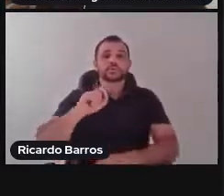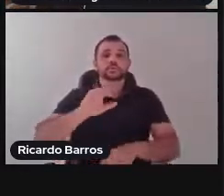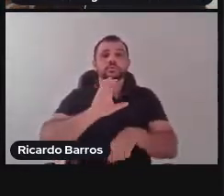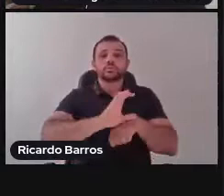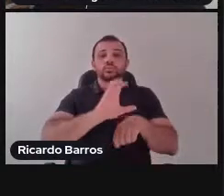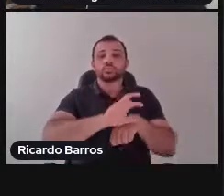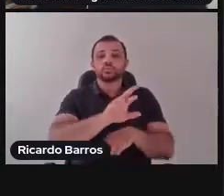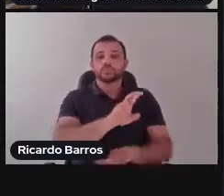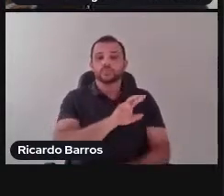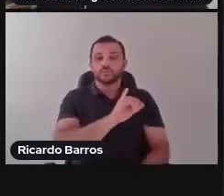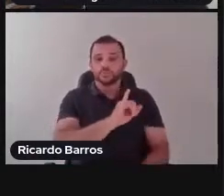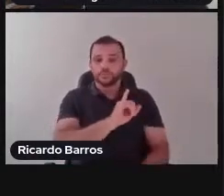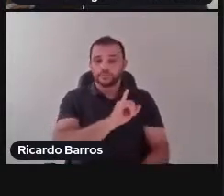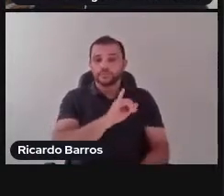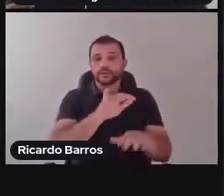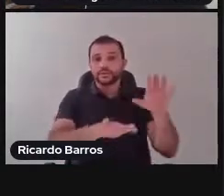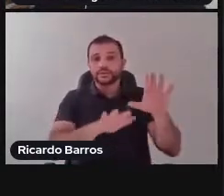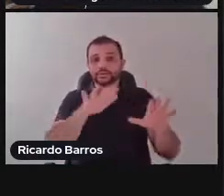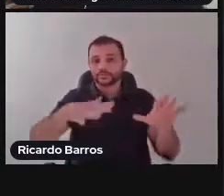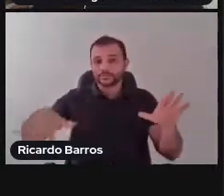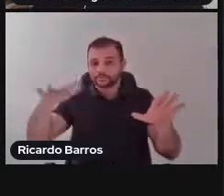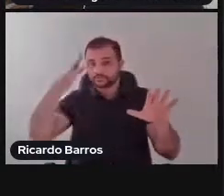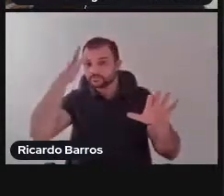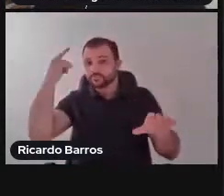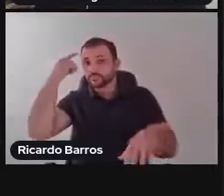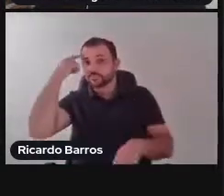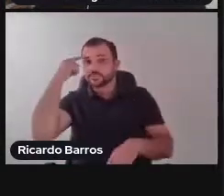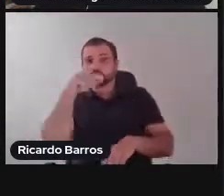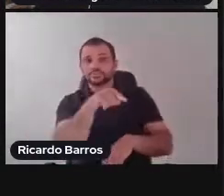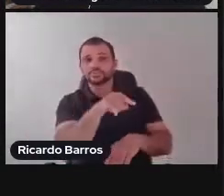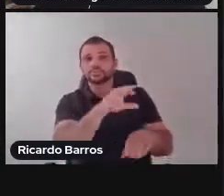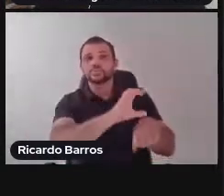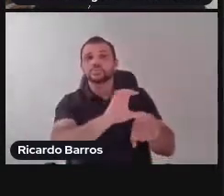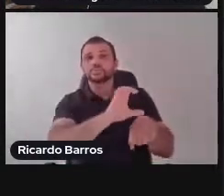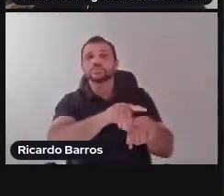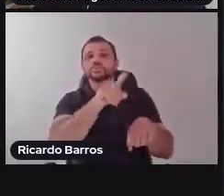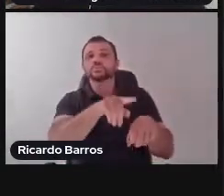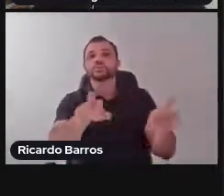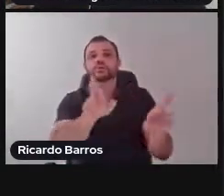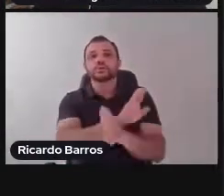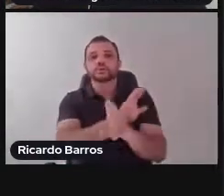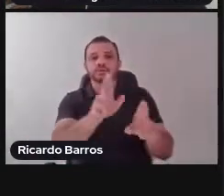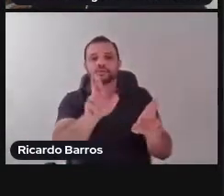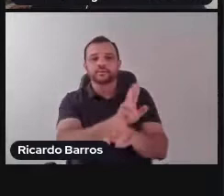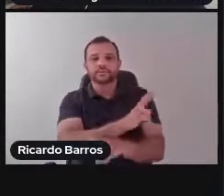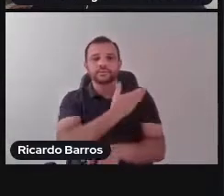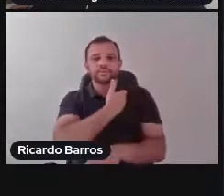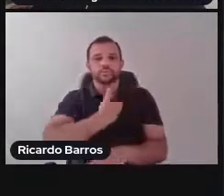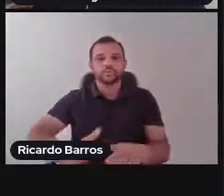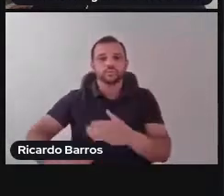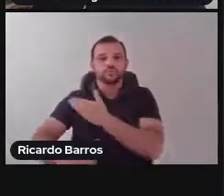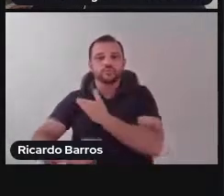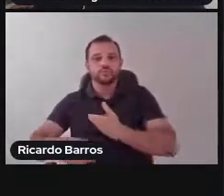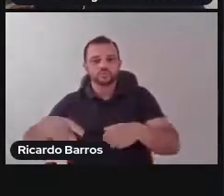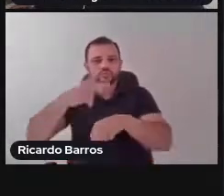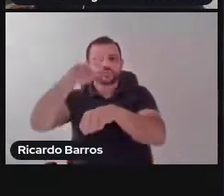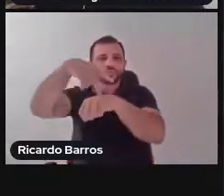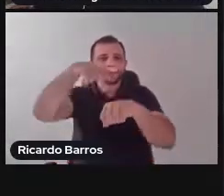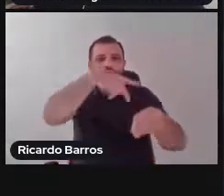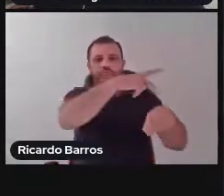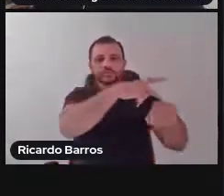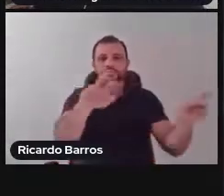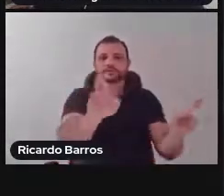RI apenas lida com as relações entre estados. O nosso curso, ele almeja